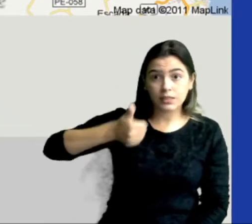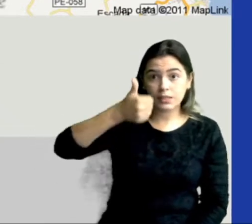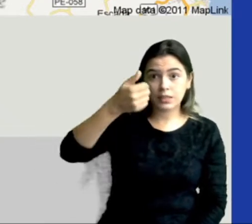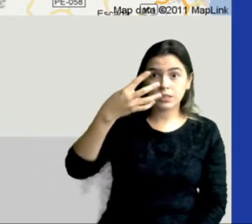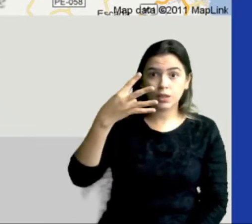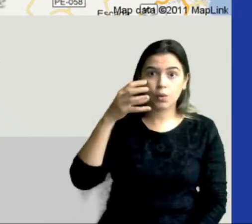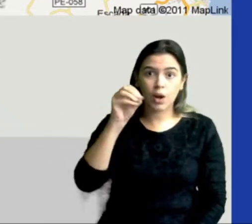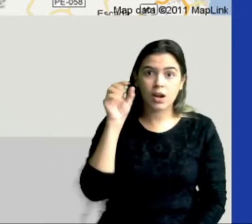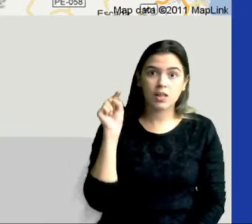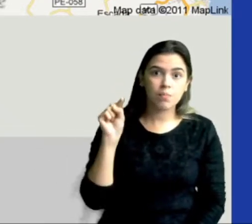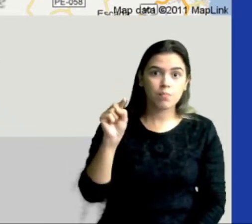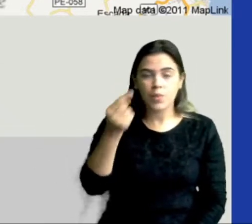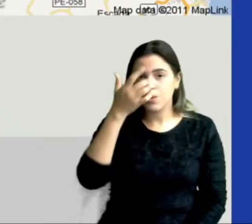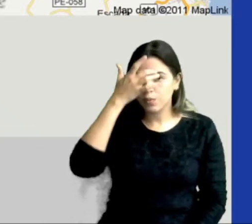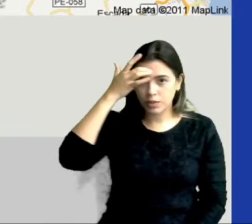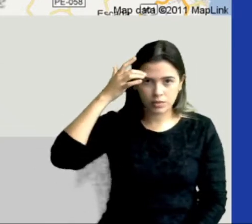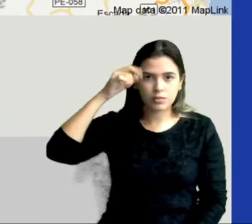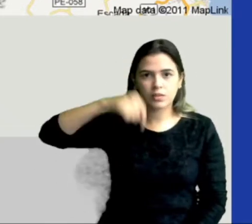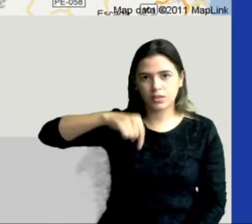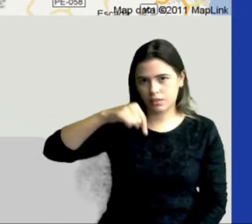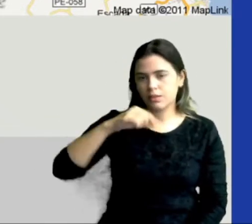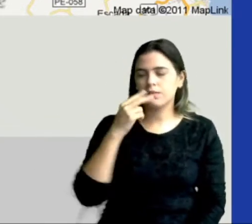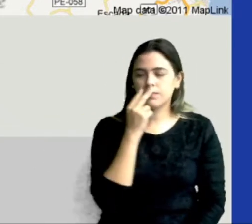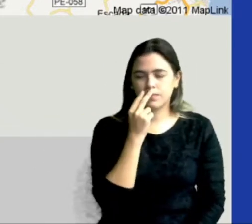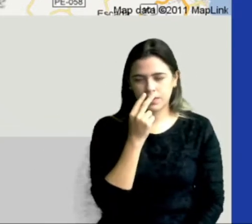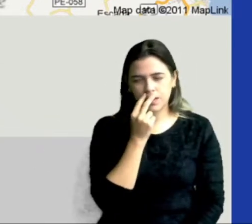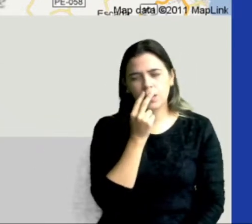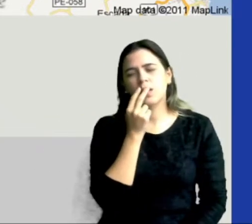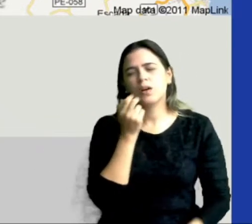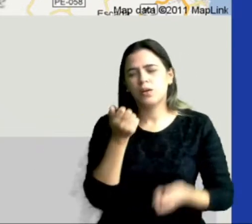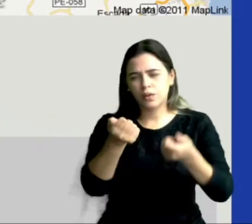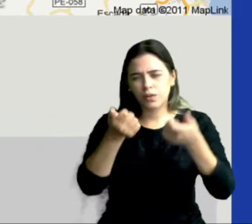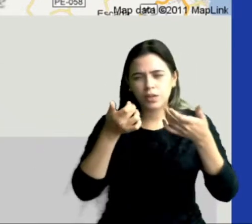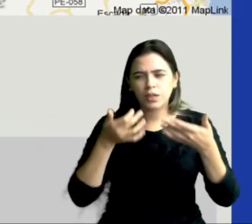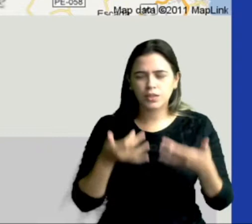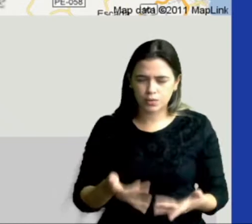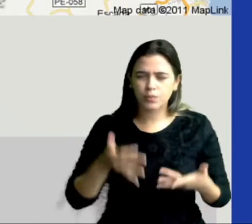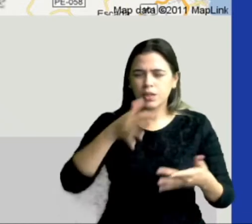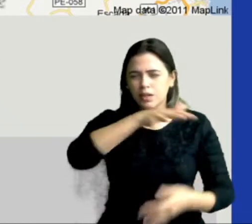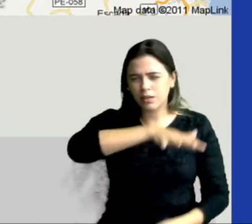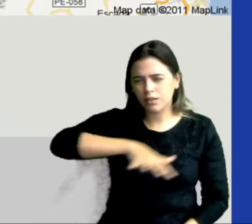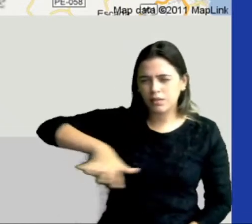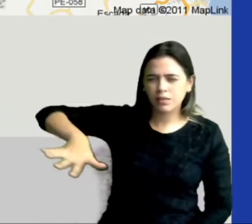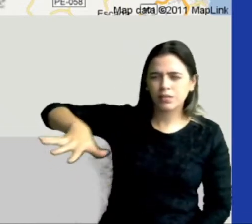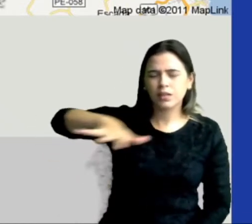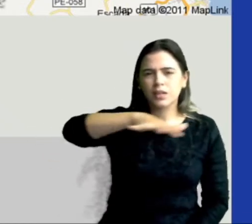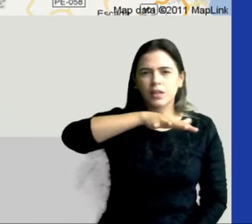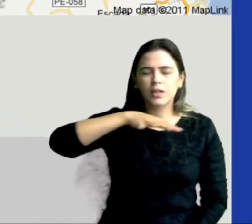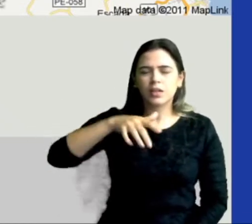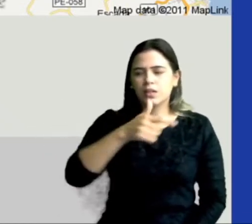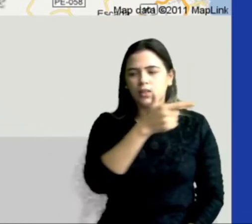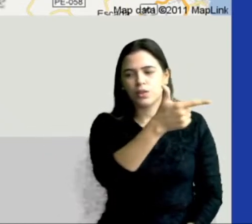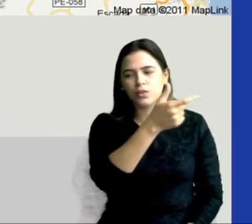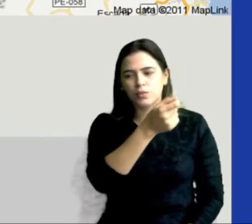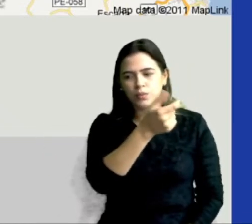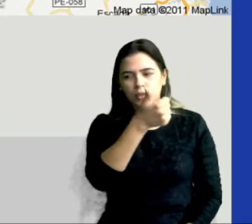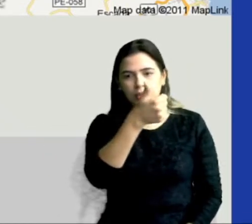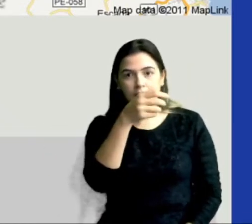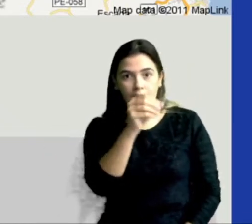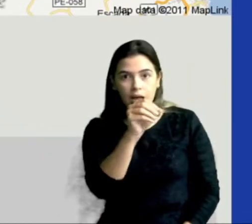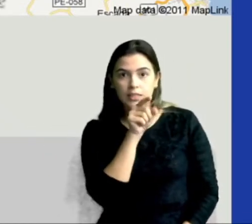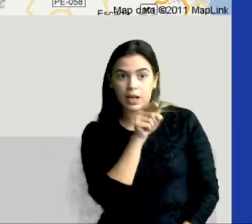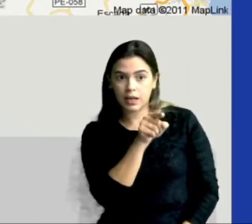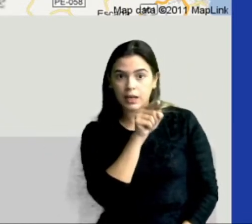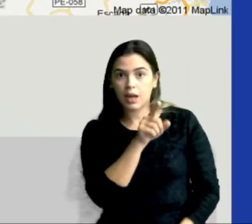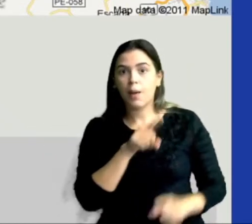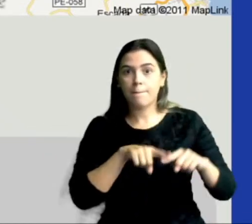habitantes aqui em Vitória. O que dá uma densidade demográfica em 2020, tá? Tem 2010 ali, mas